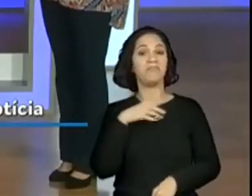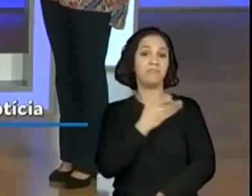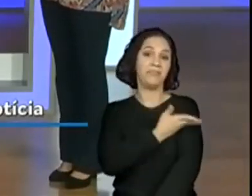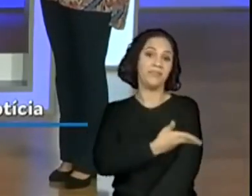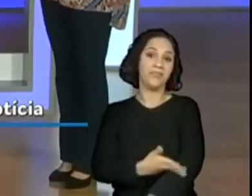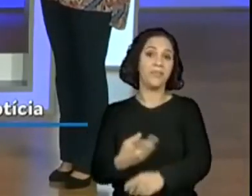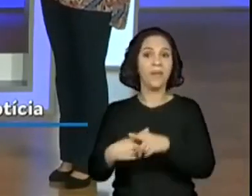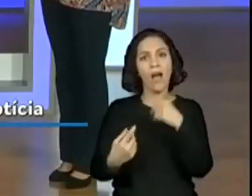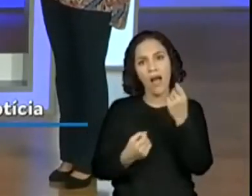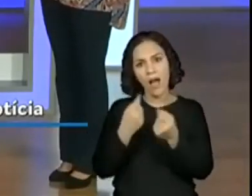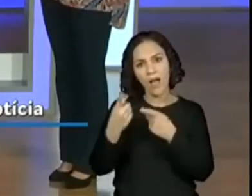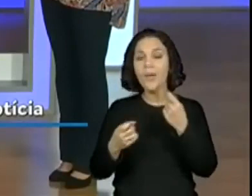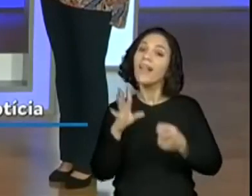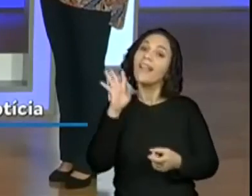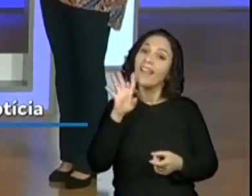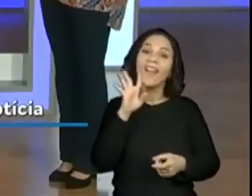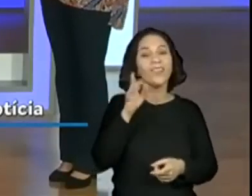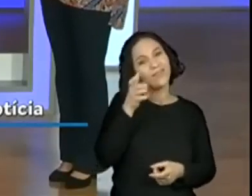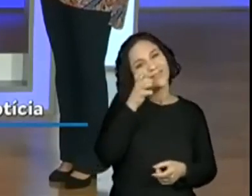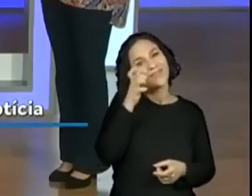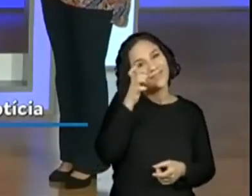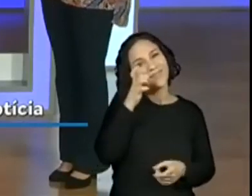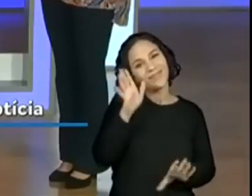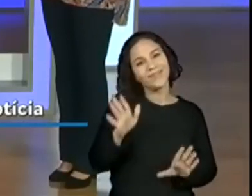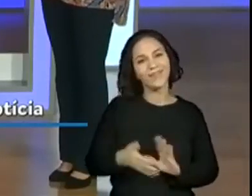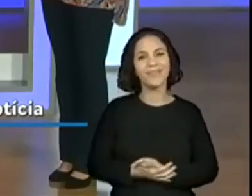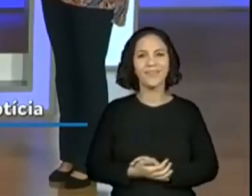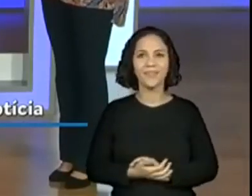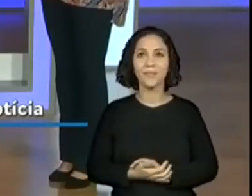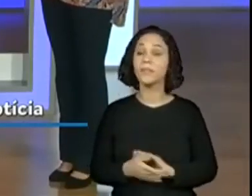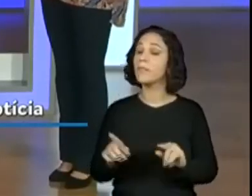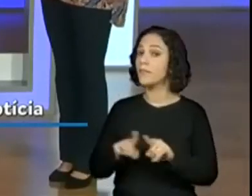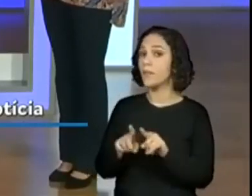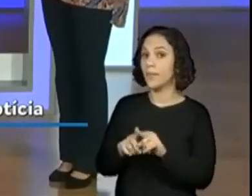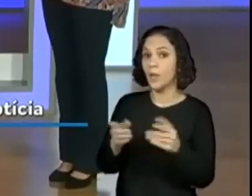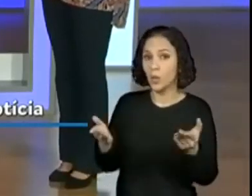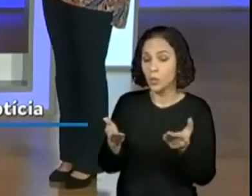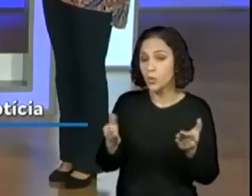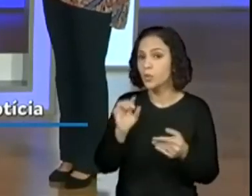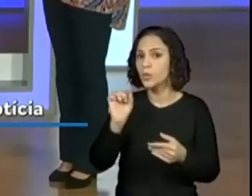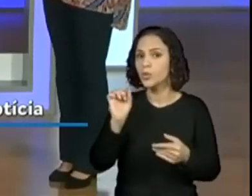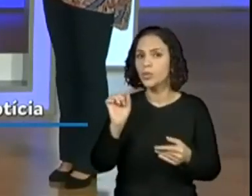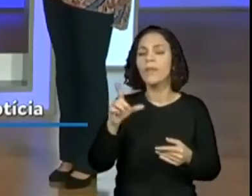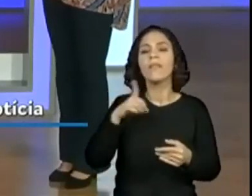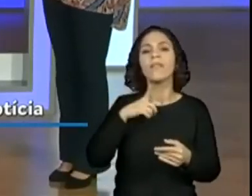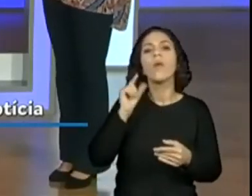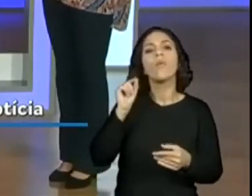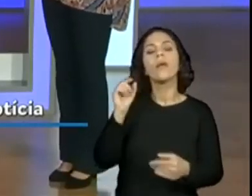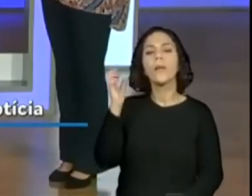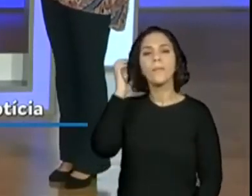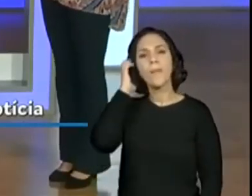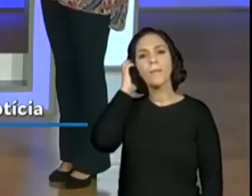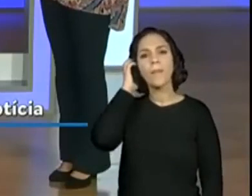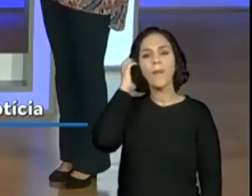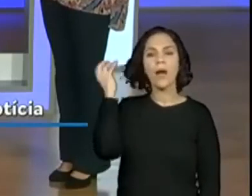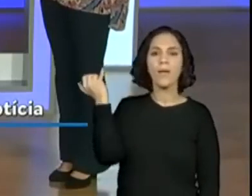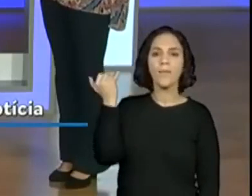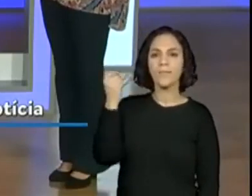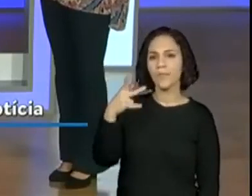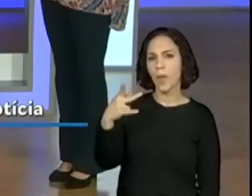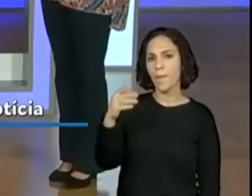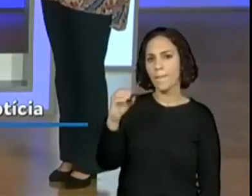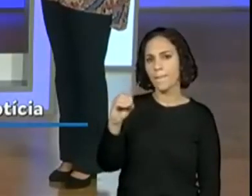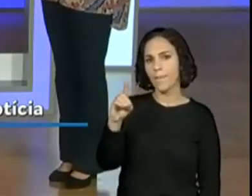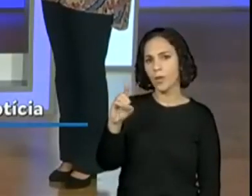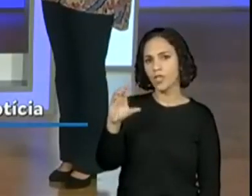porque tem uns jornais que são mais legaizinhos de assistir mesmo, né? E hoje em dia também tem a questão de o podcast, né, fica ali o jornal, todas